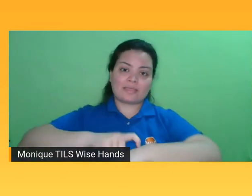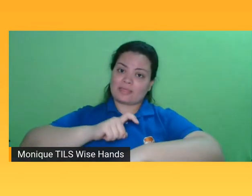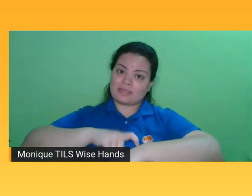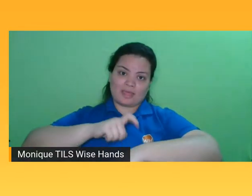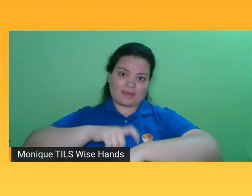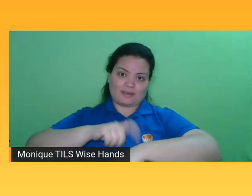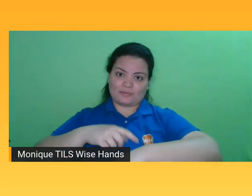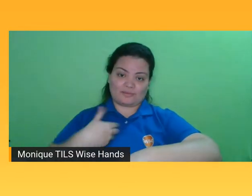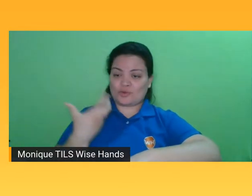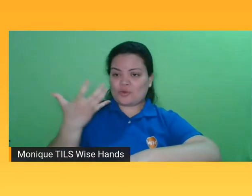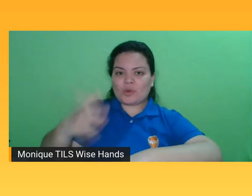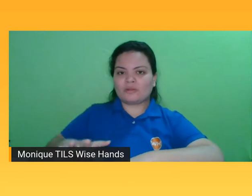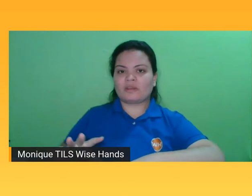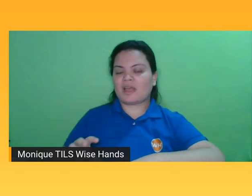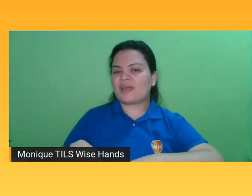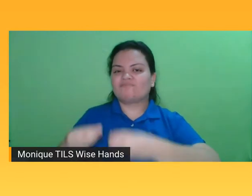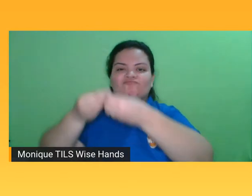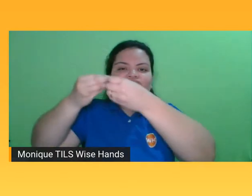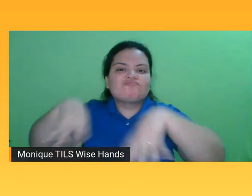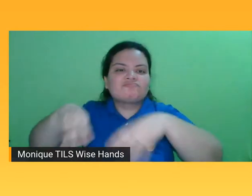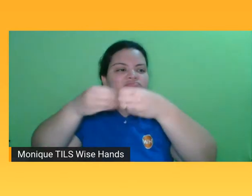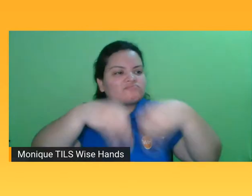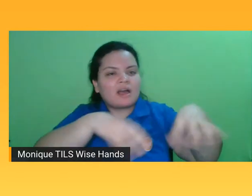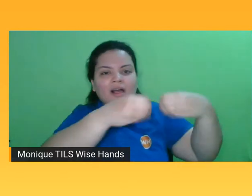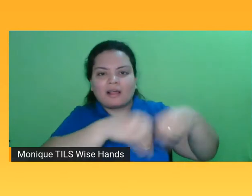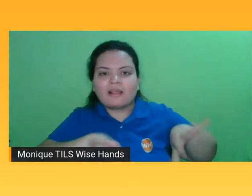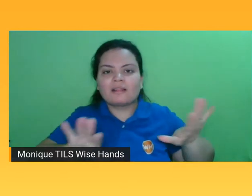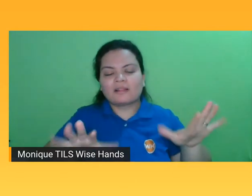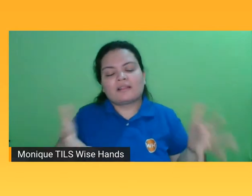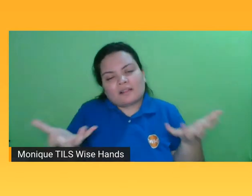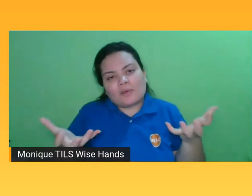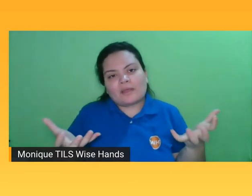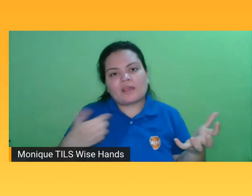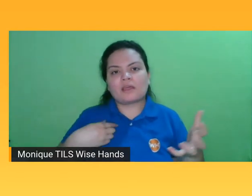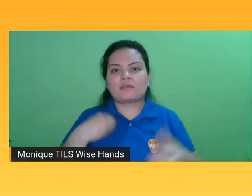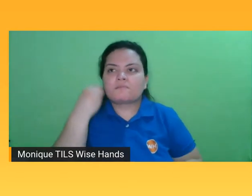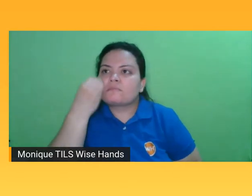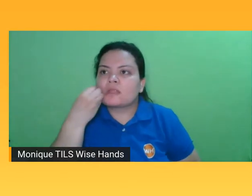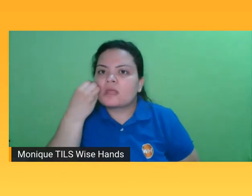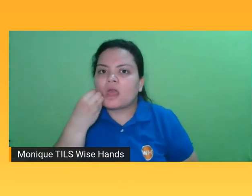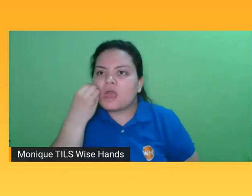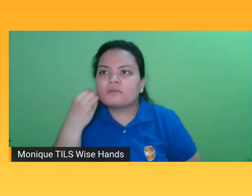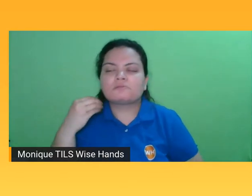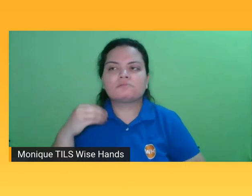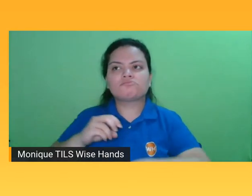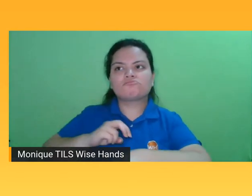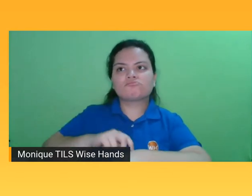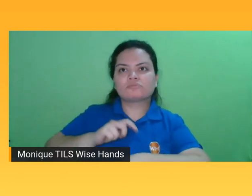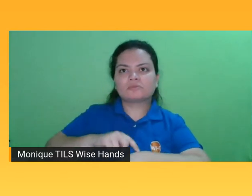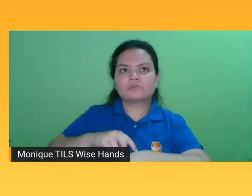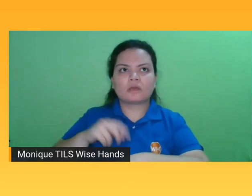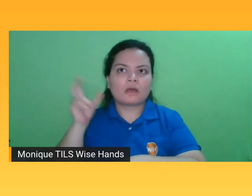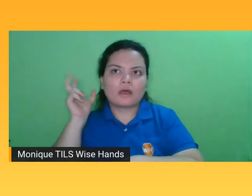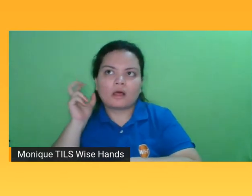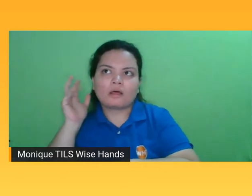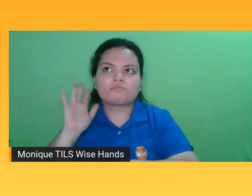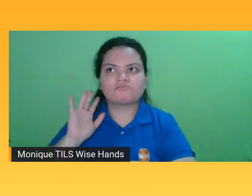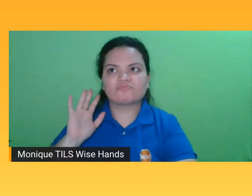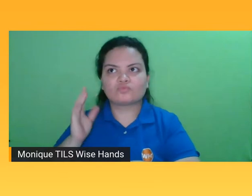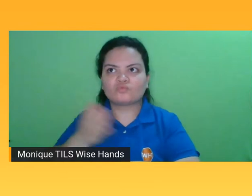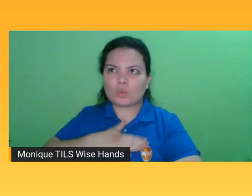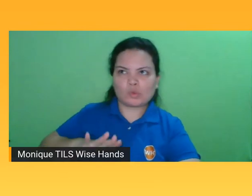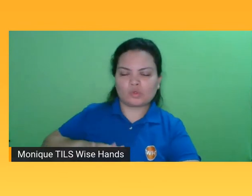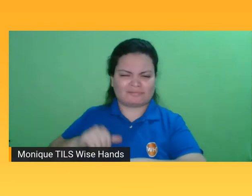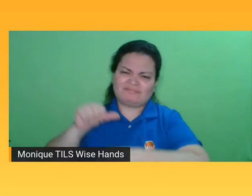com experiências unitárias. Então, a gente se beneficia disso tanto no e-book quanto no